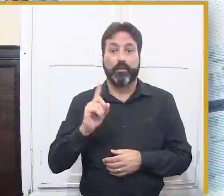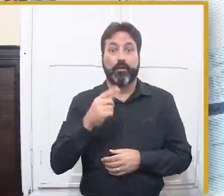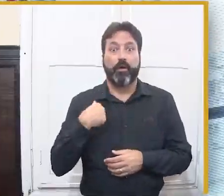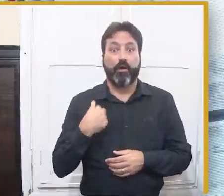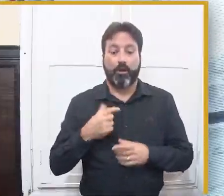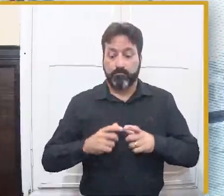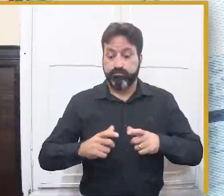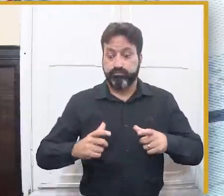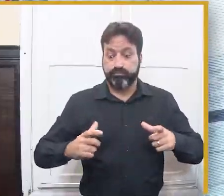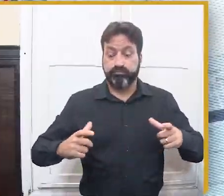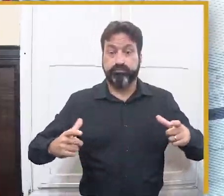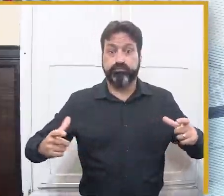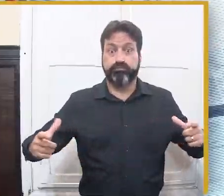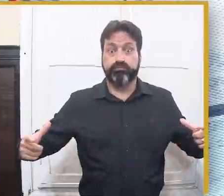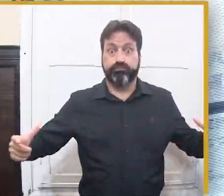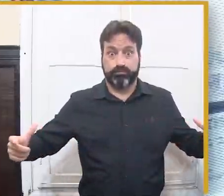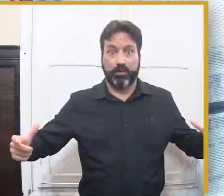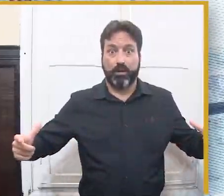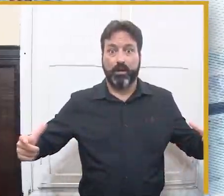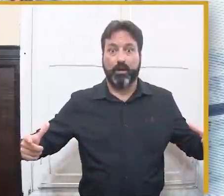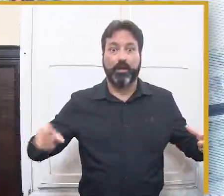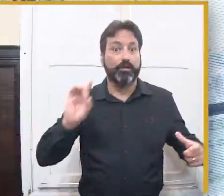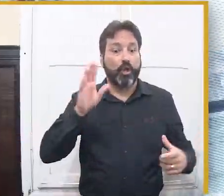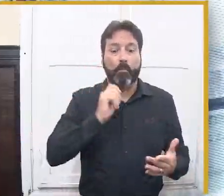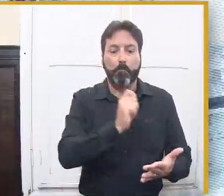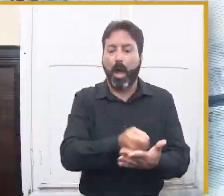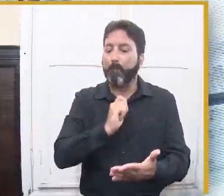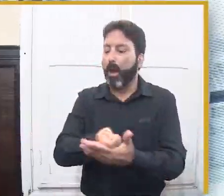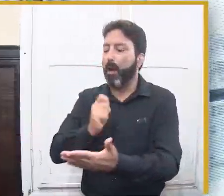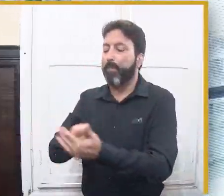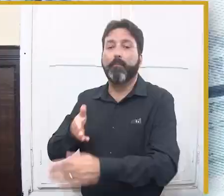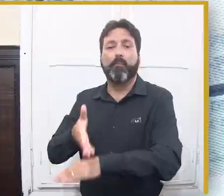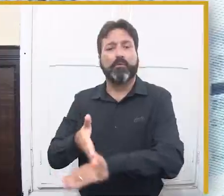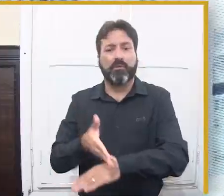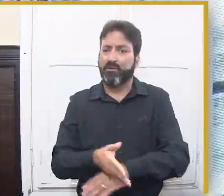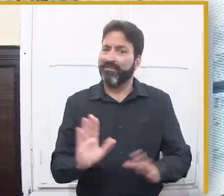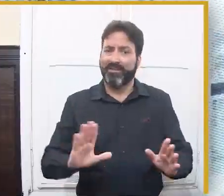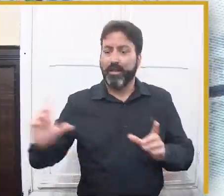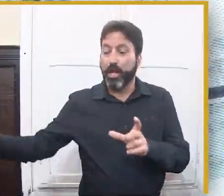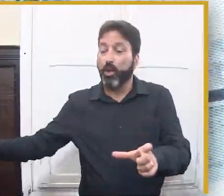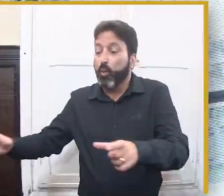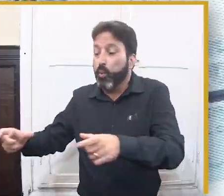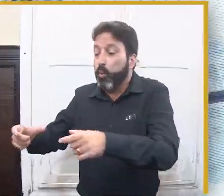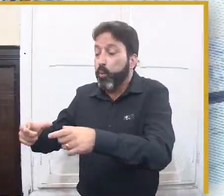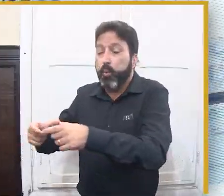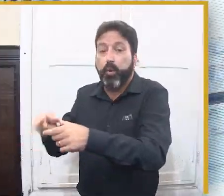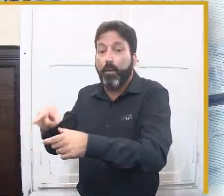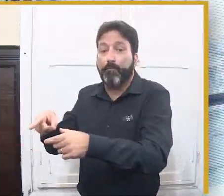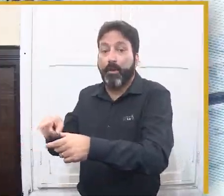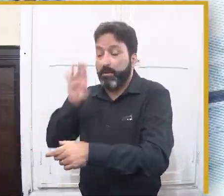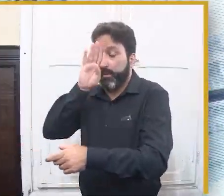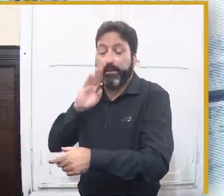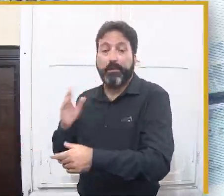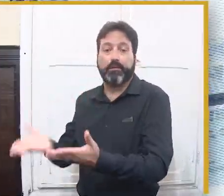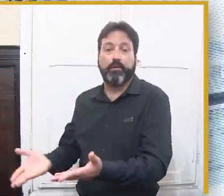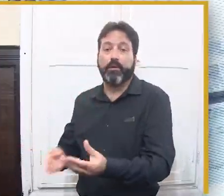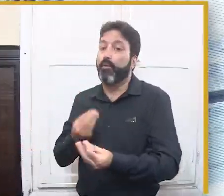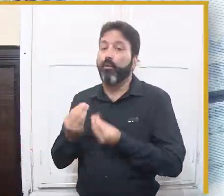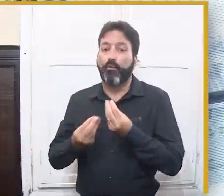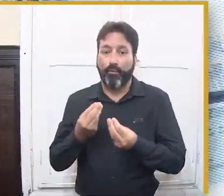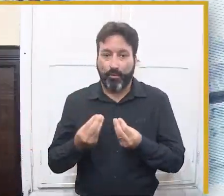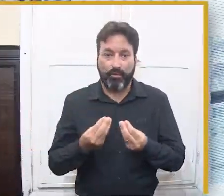A festa é do povo, os parques é do povo e nós precisamos privilegiar o povo